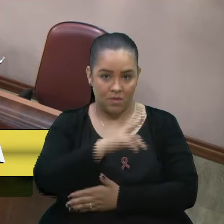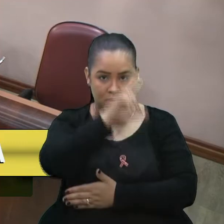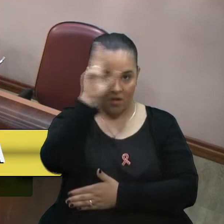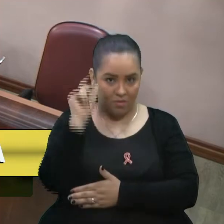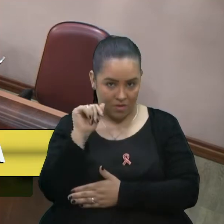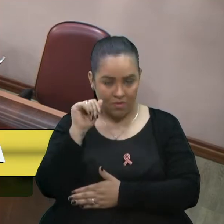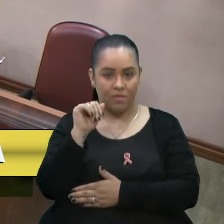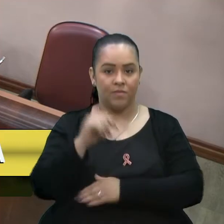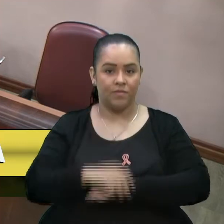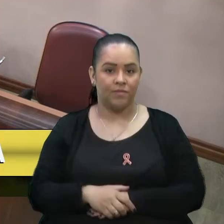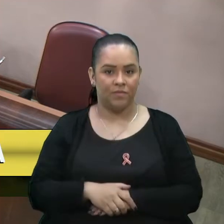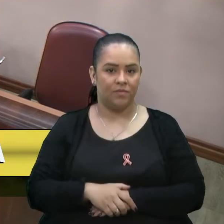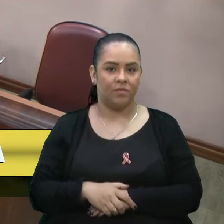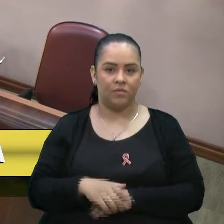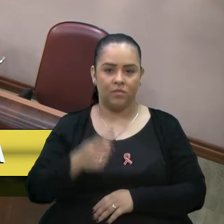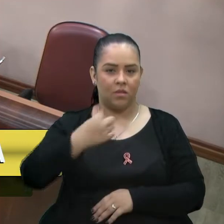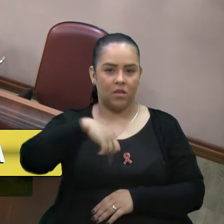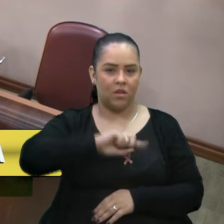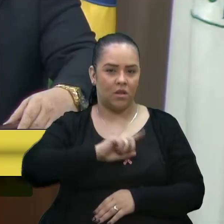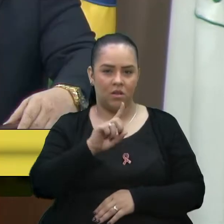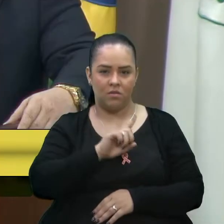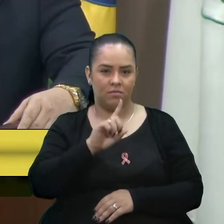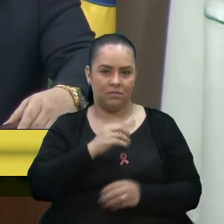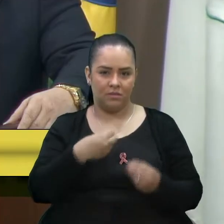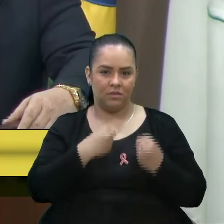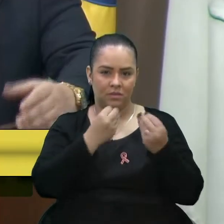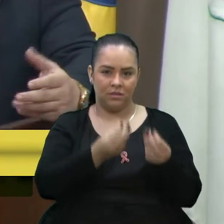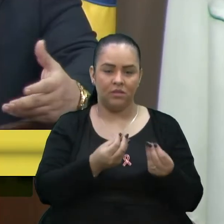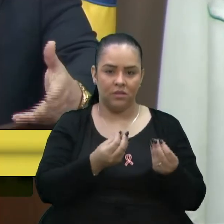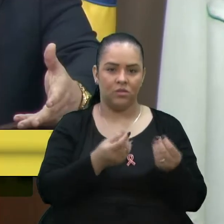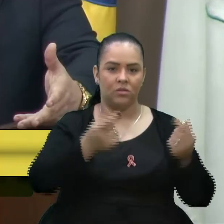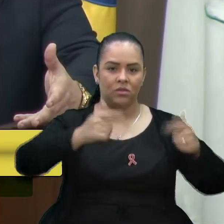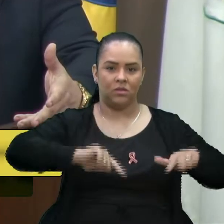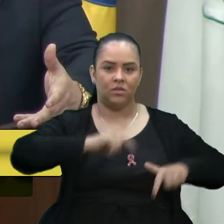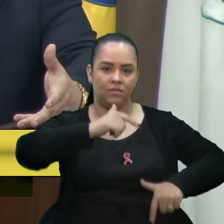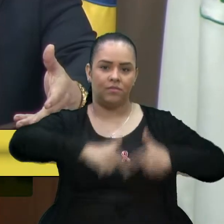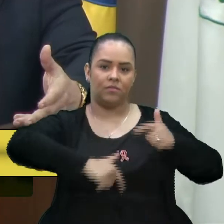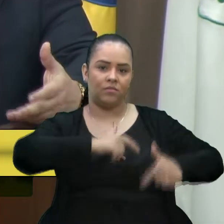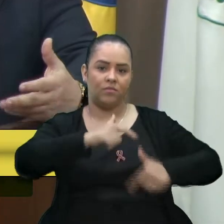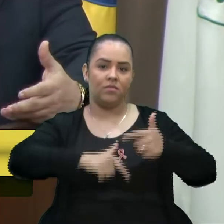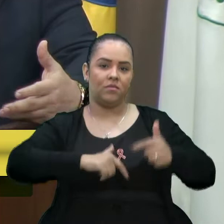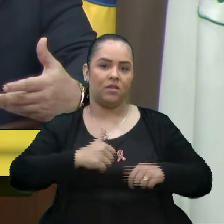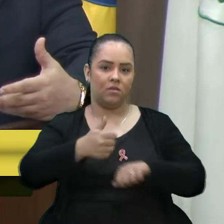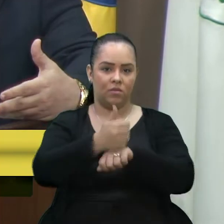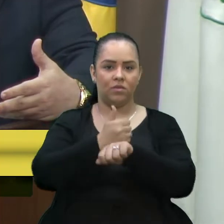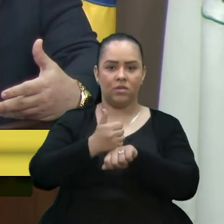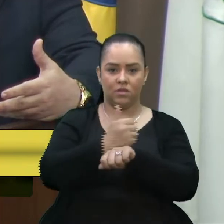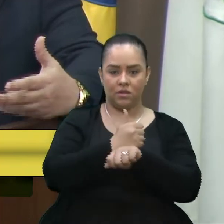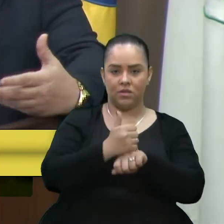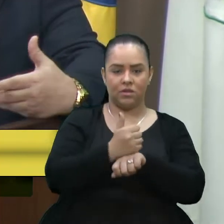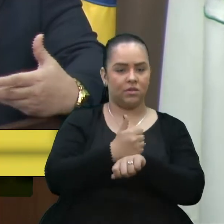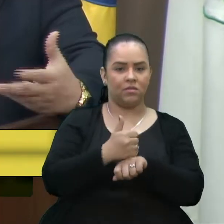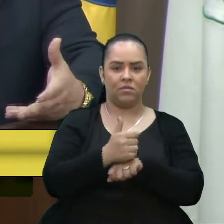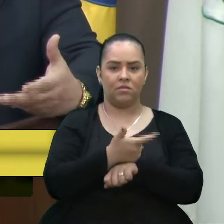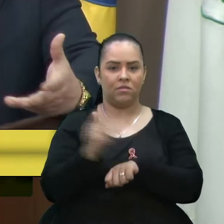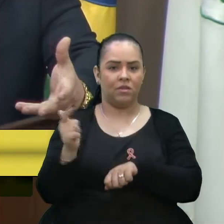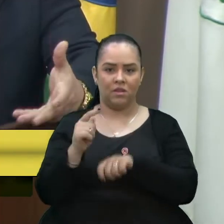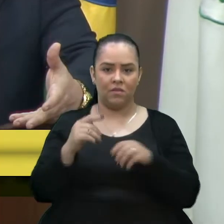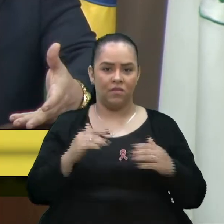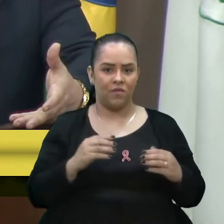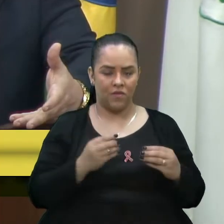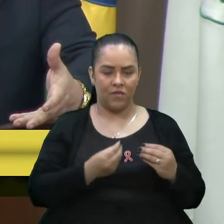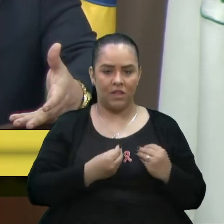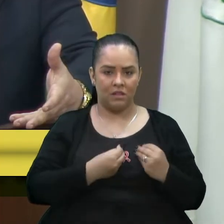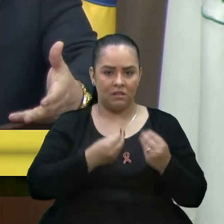a gente está deixando de entregar no mercado de trabalho esses profissionais que acabam não podendo se oferecer para o